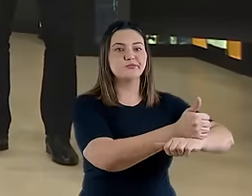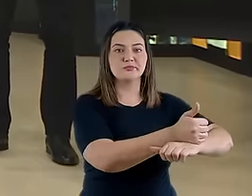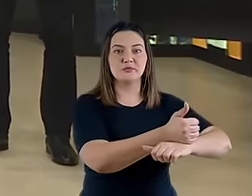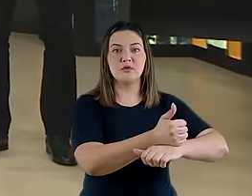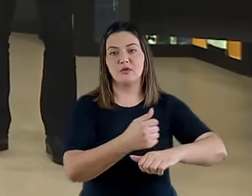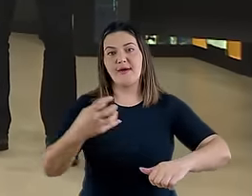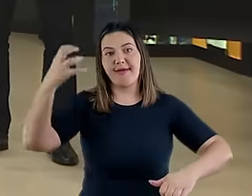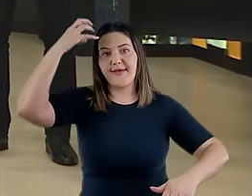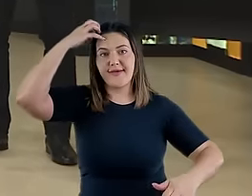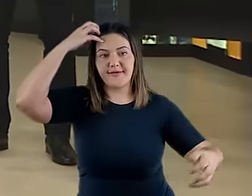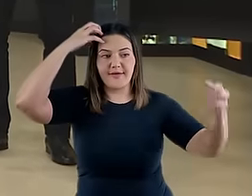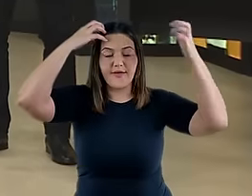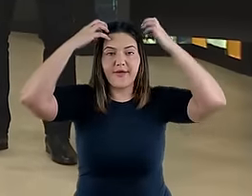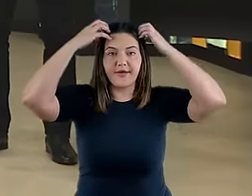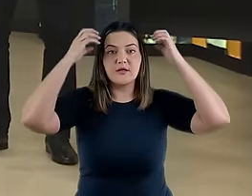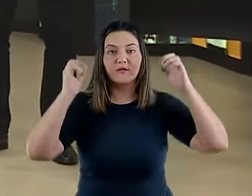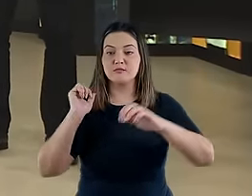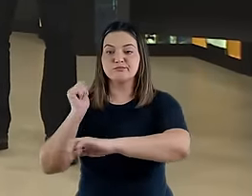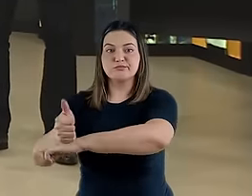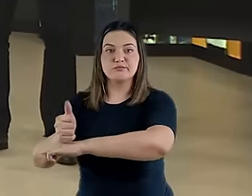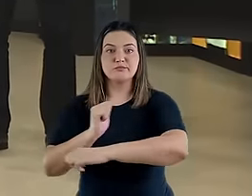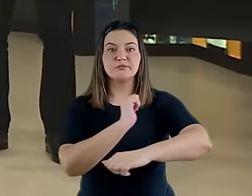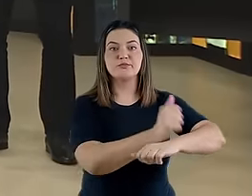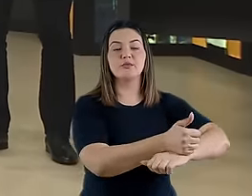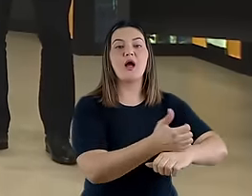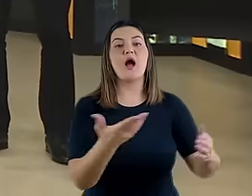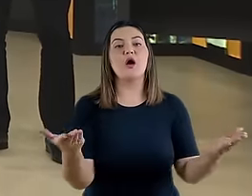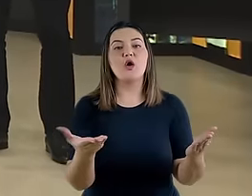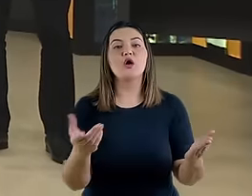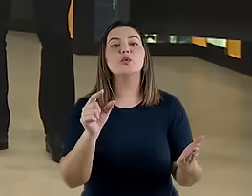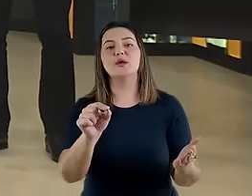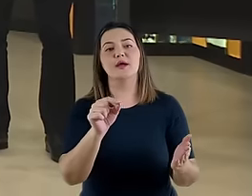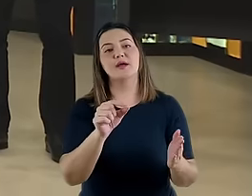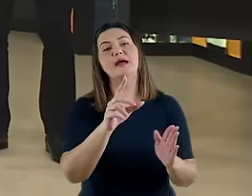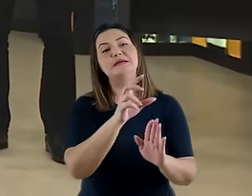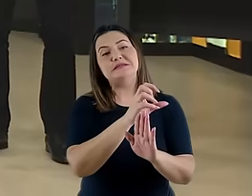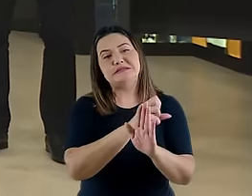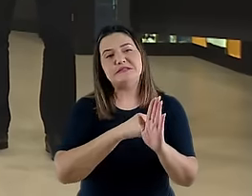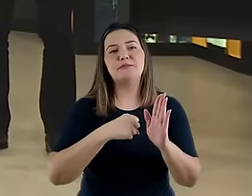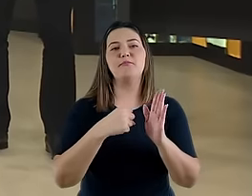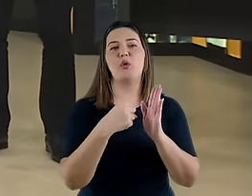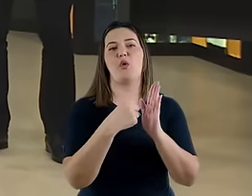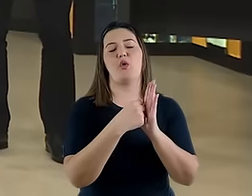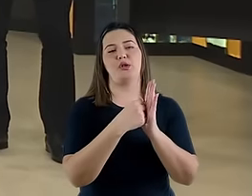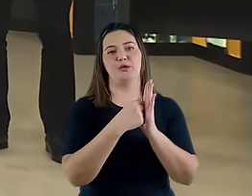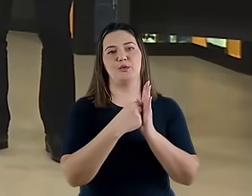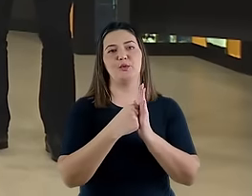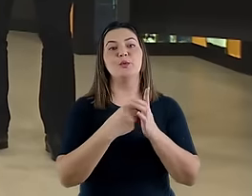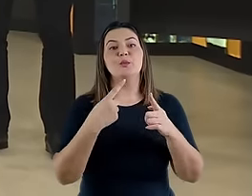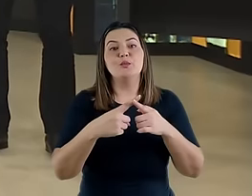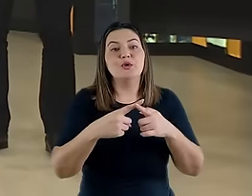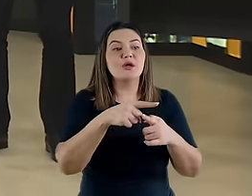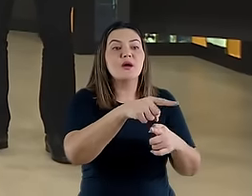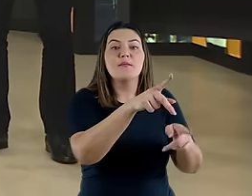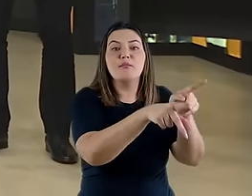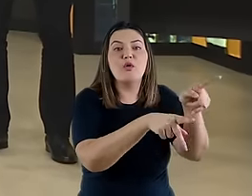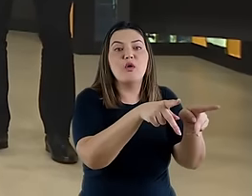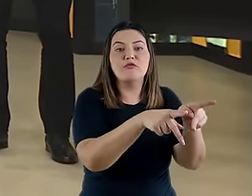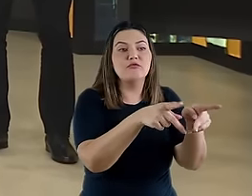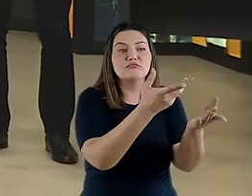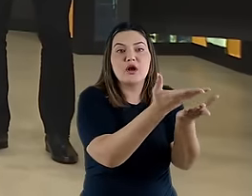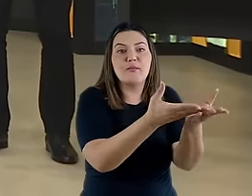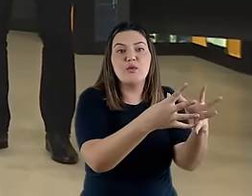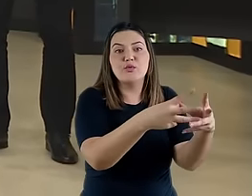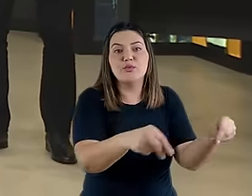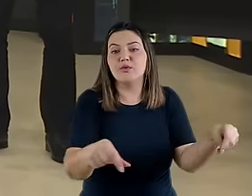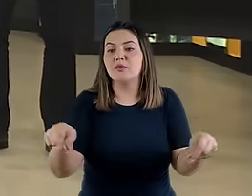do fim deve, portanto, ser entendido agora simbolicamente, numa época que se desenvolve a partir de uma ampliação